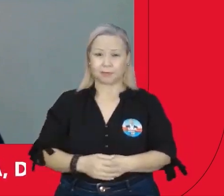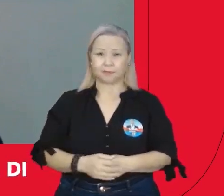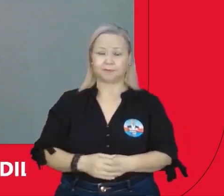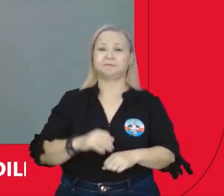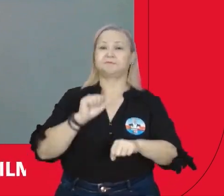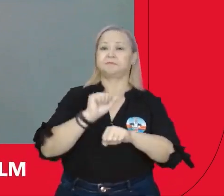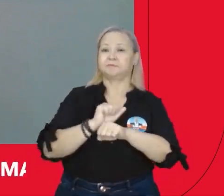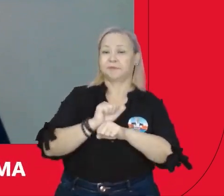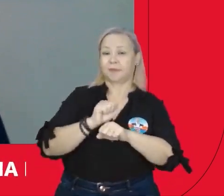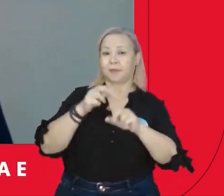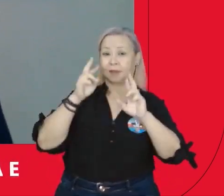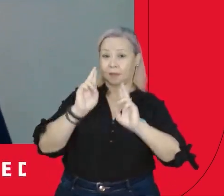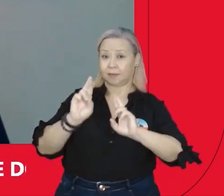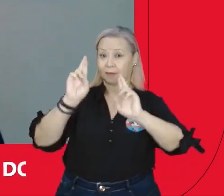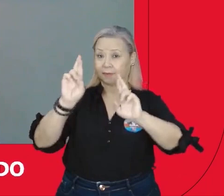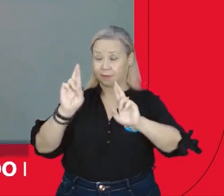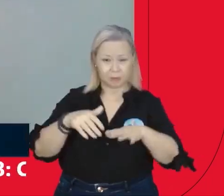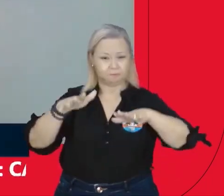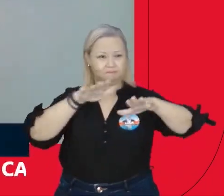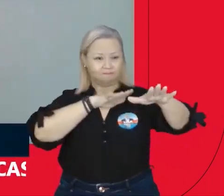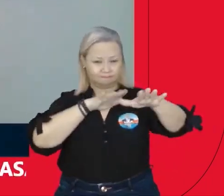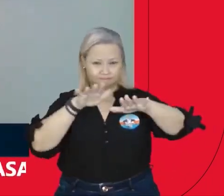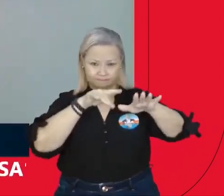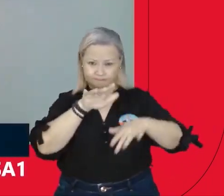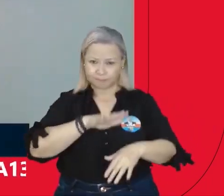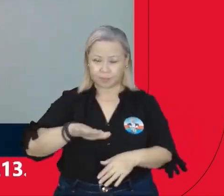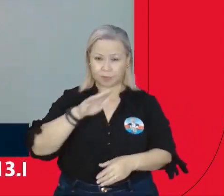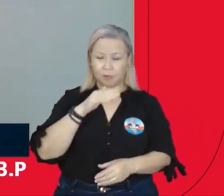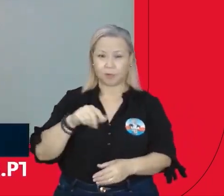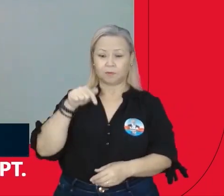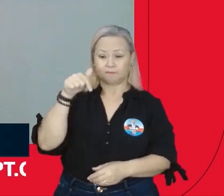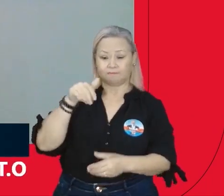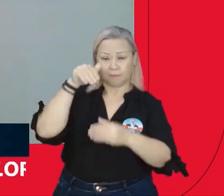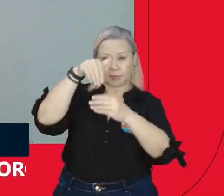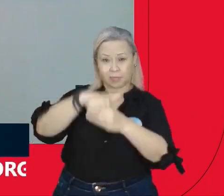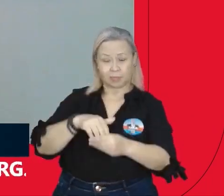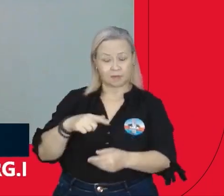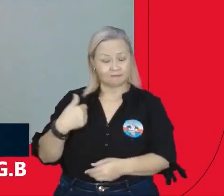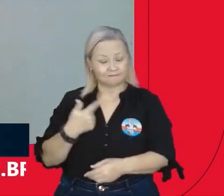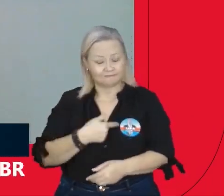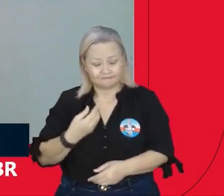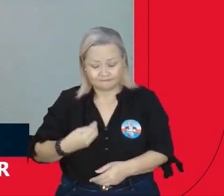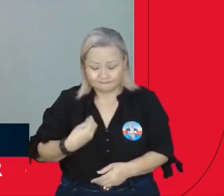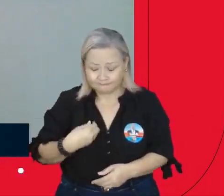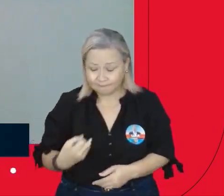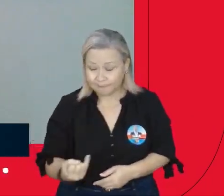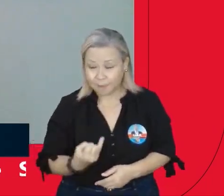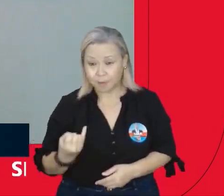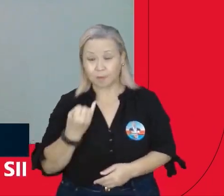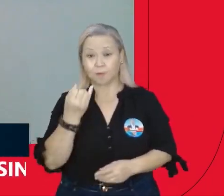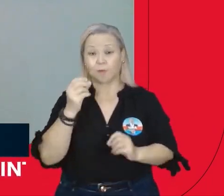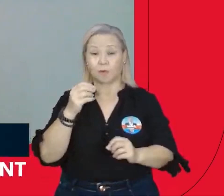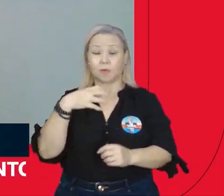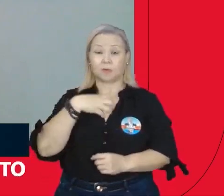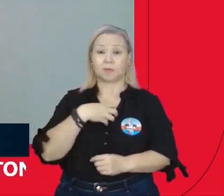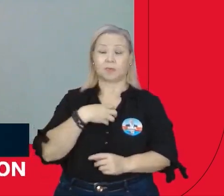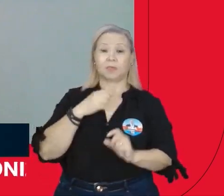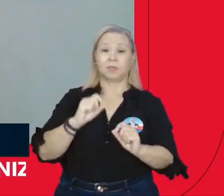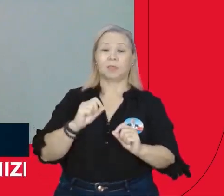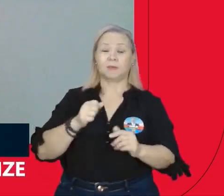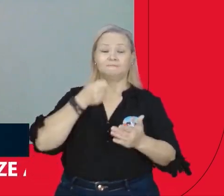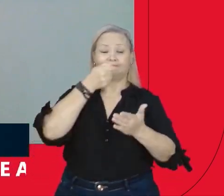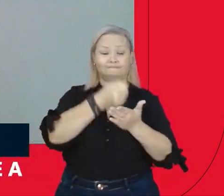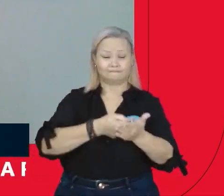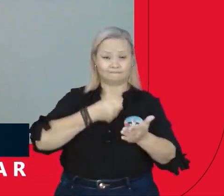no dia 30, na eleição. Essa eleição é a eleição das nossas vidas, no sentido de que nós não estamos